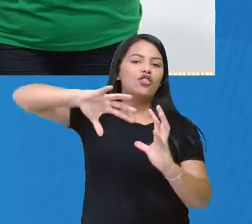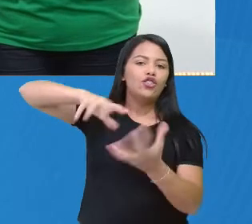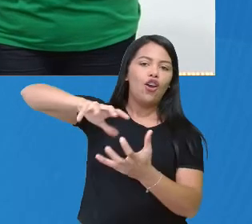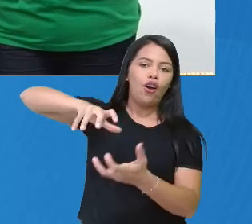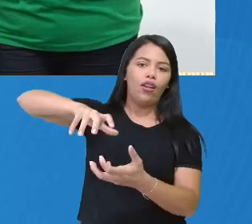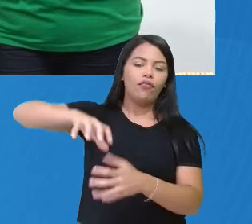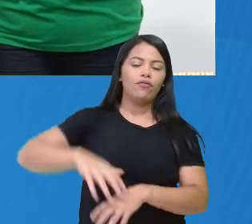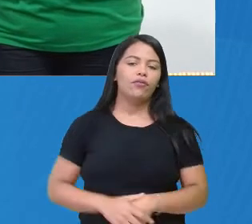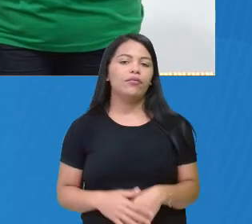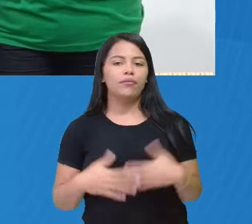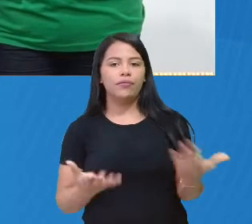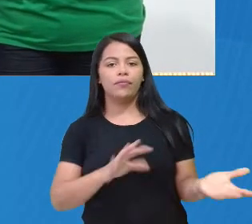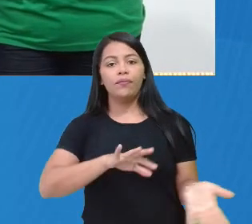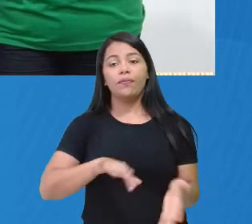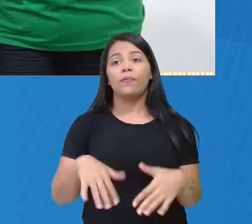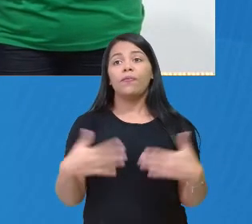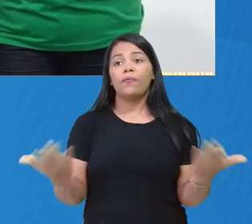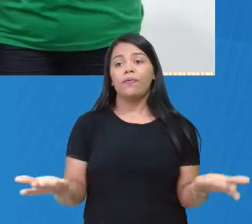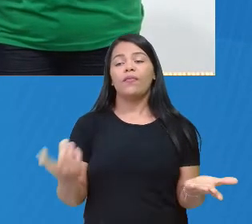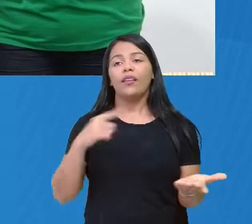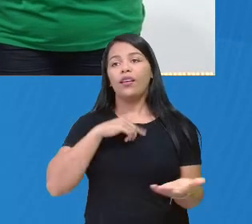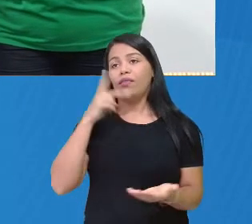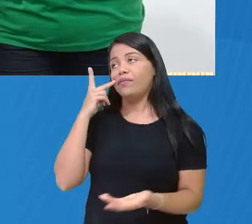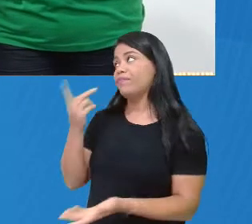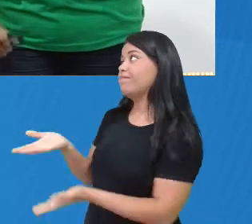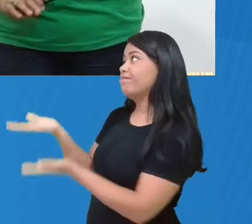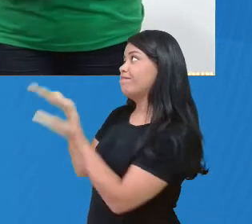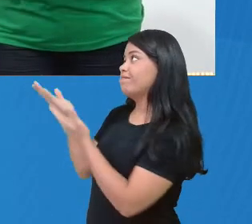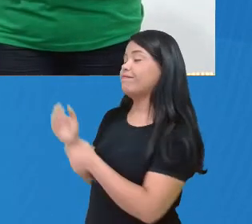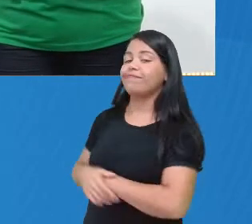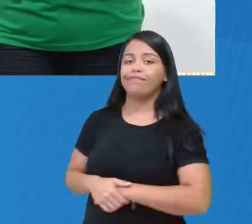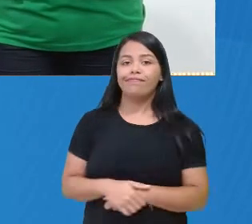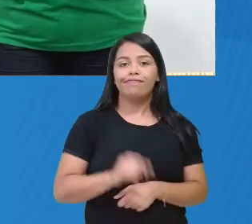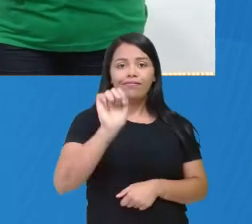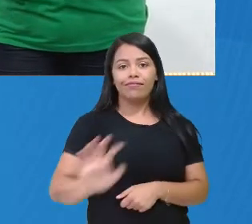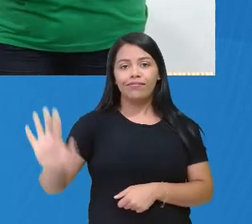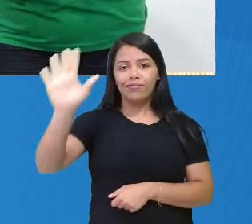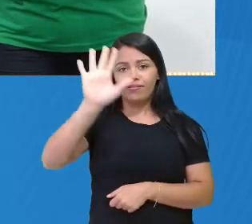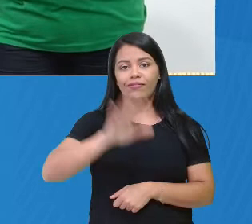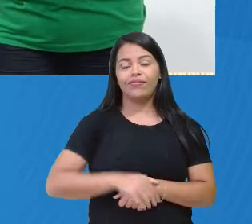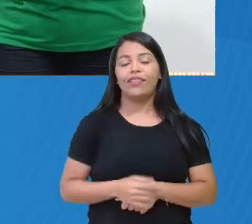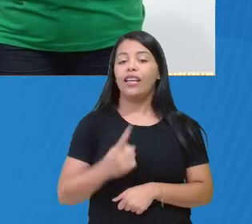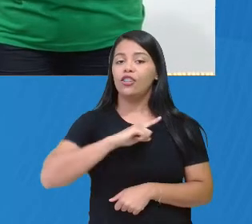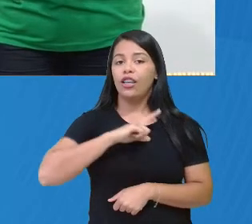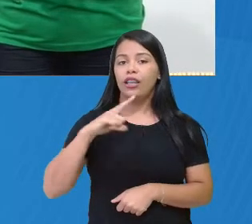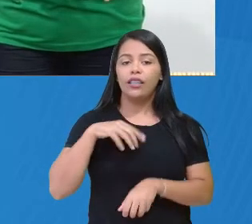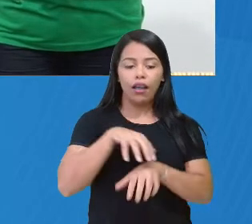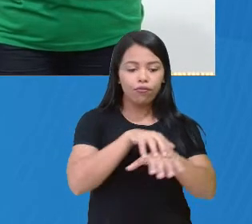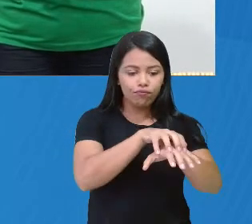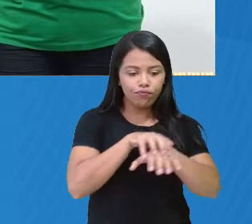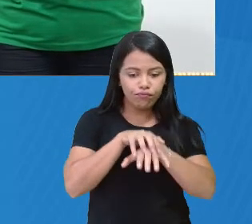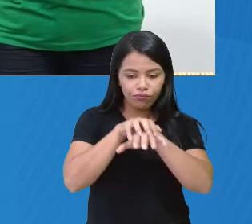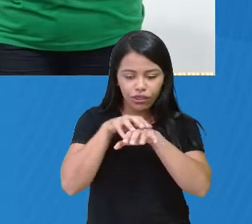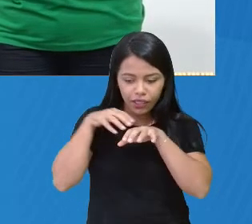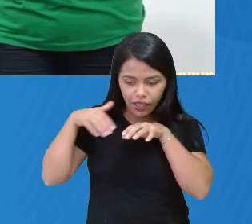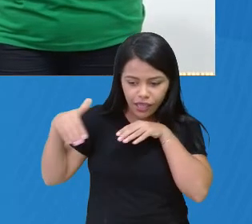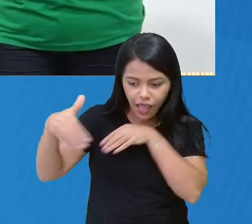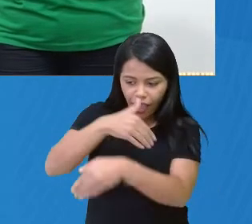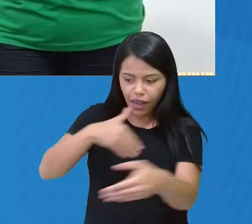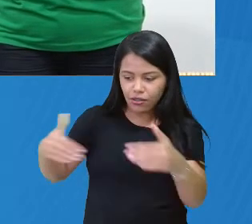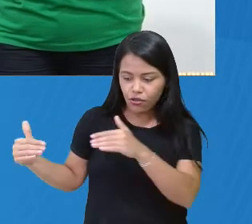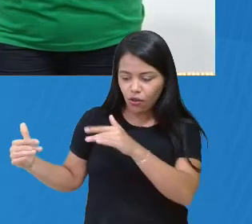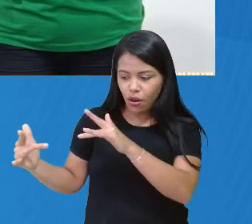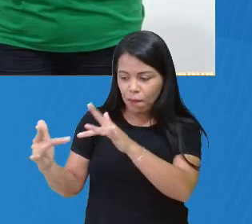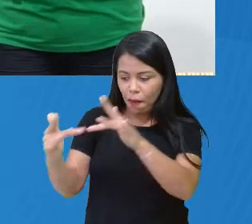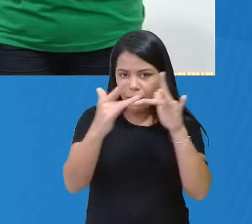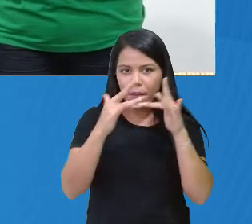falar sobre os meios de transporte. Está aí a figurinha, né? Mostrando a vocês que a gente tem meios de transporte que vai interligar os